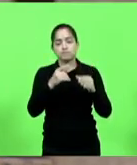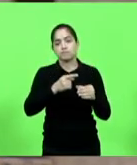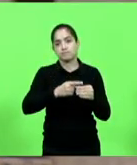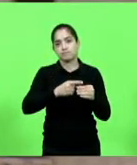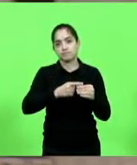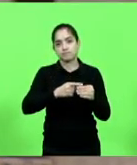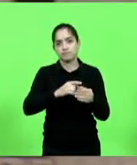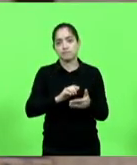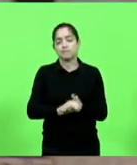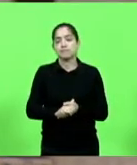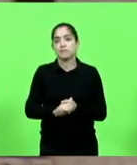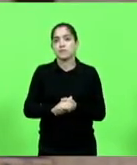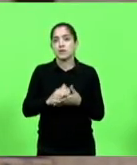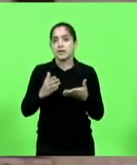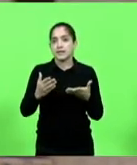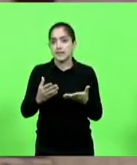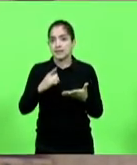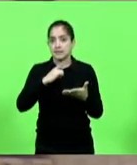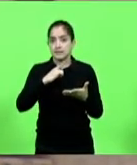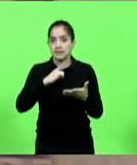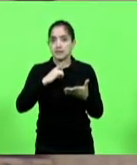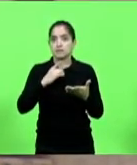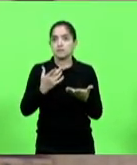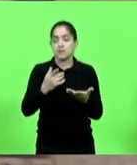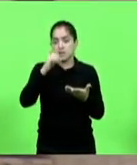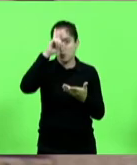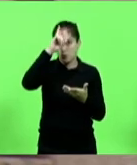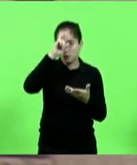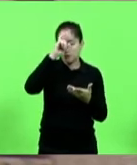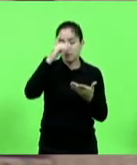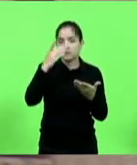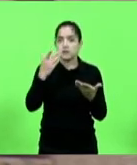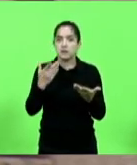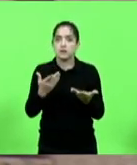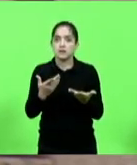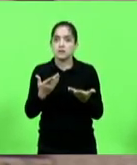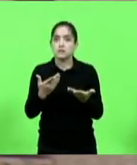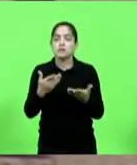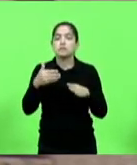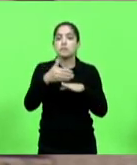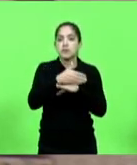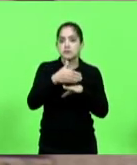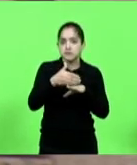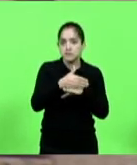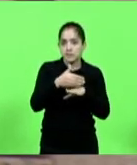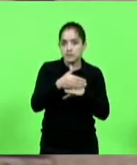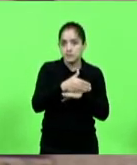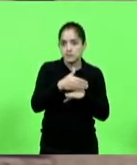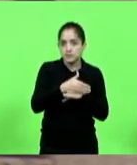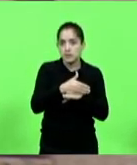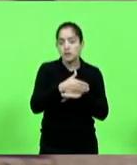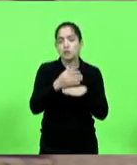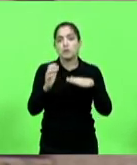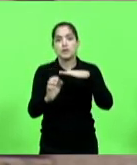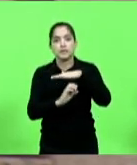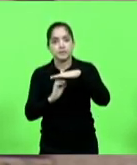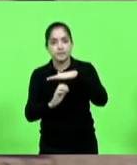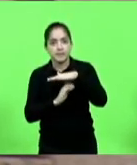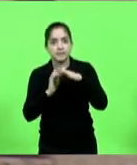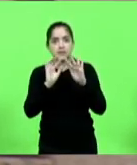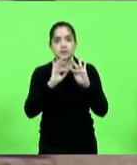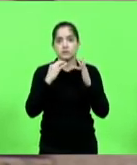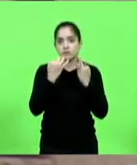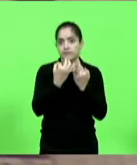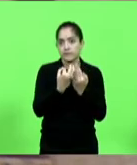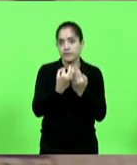Nós temos hospitais que, com a participação de grandes empresários, suas famílias,